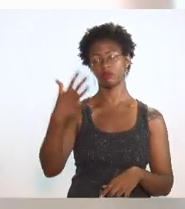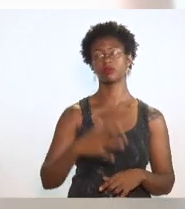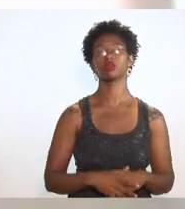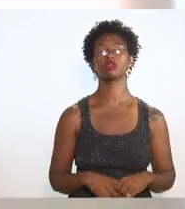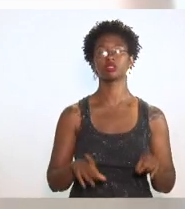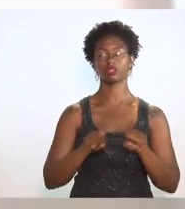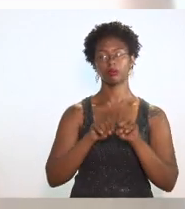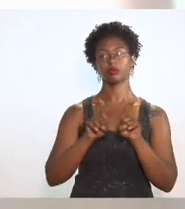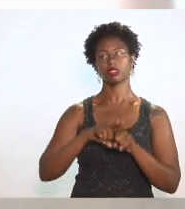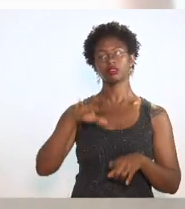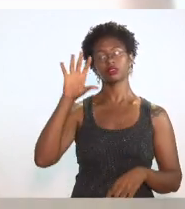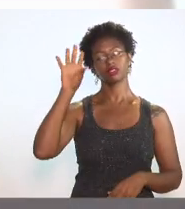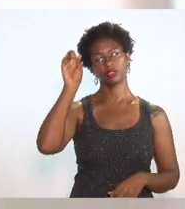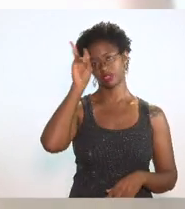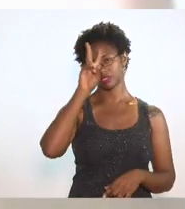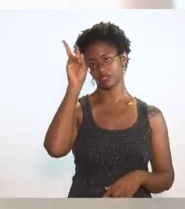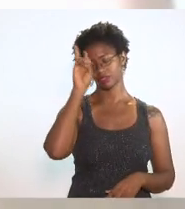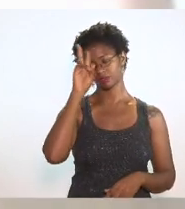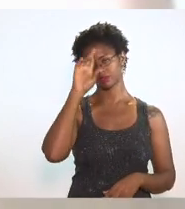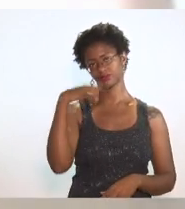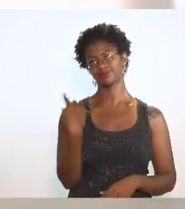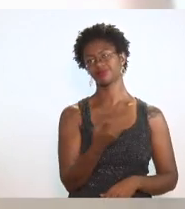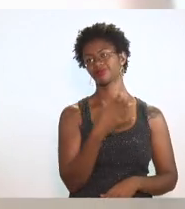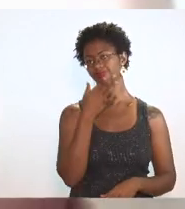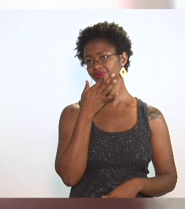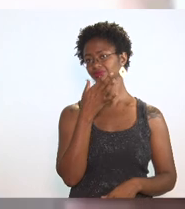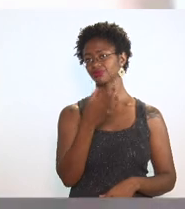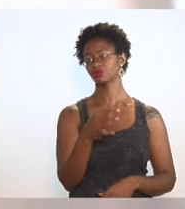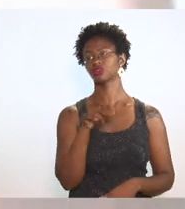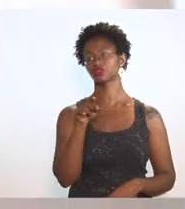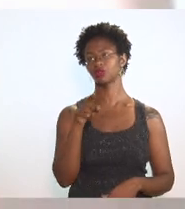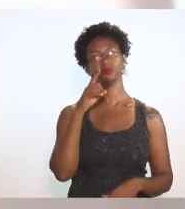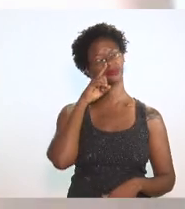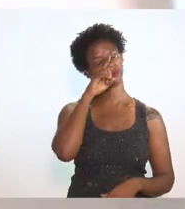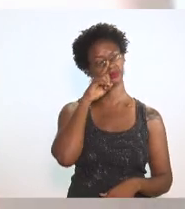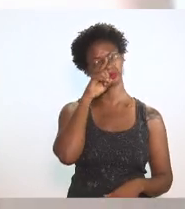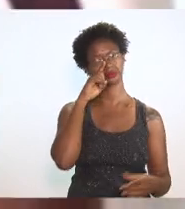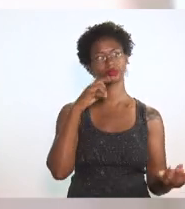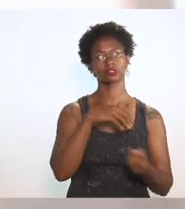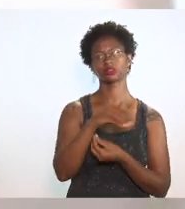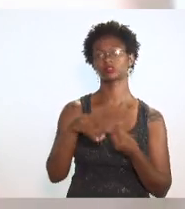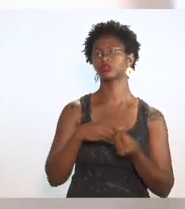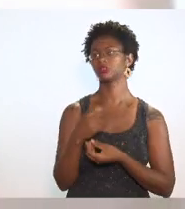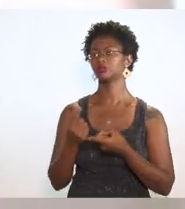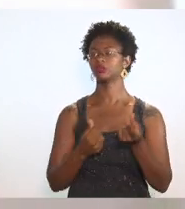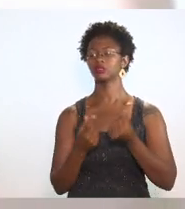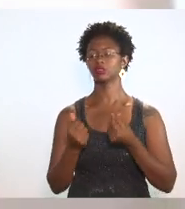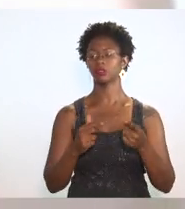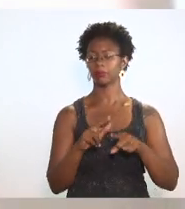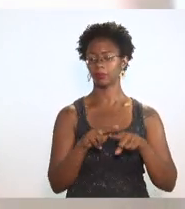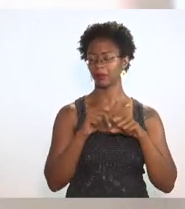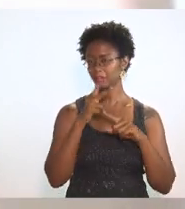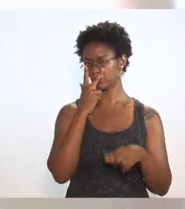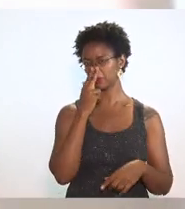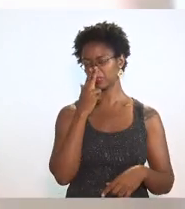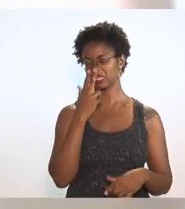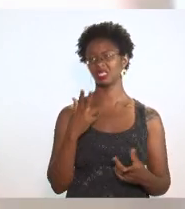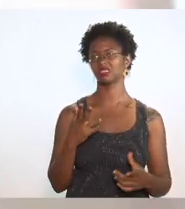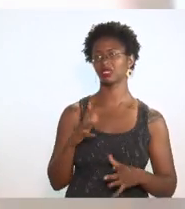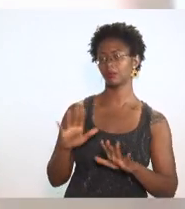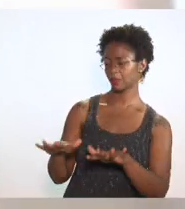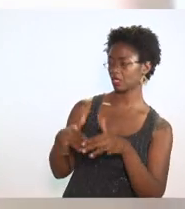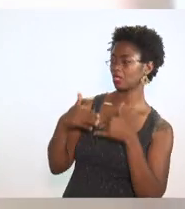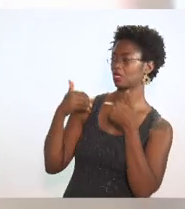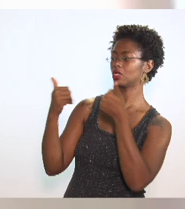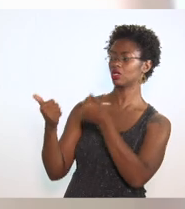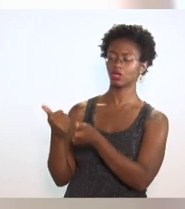lembrando que a gente opina pelo risco do mix de benefícios, de se tornar um benefício mais vantajoso do que o que